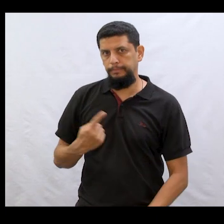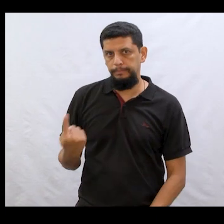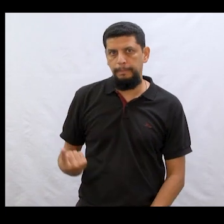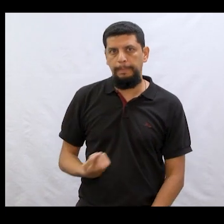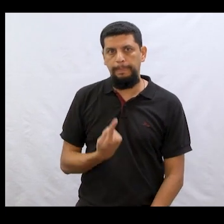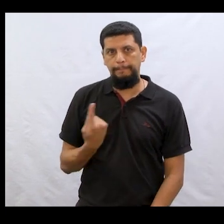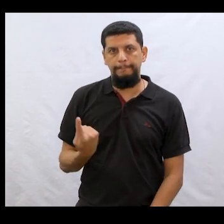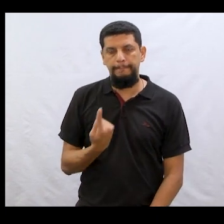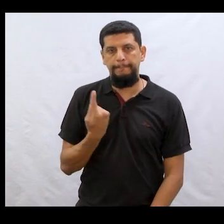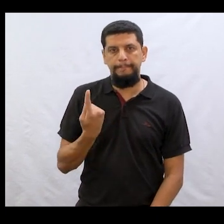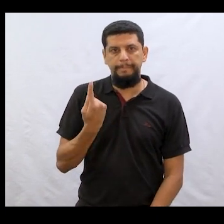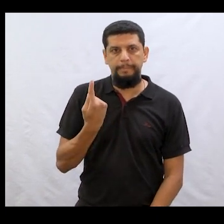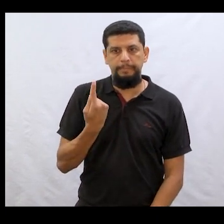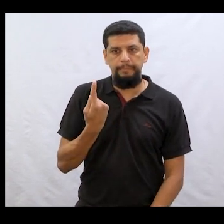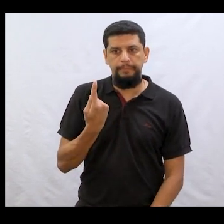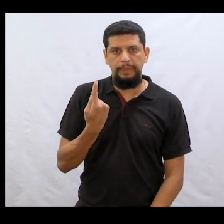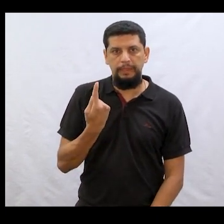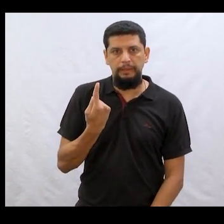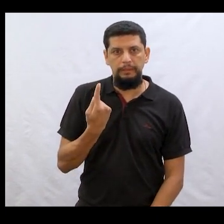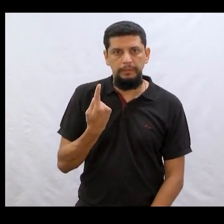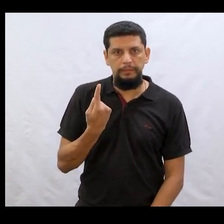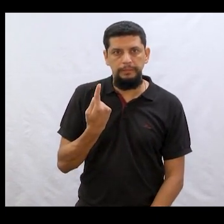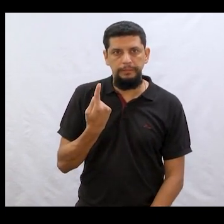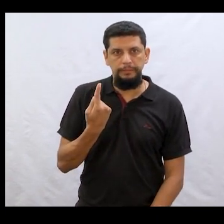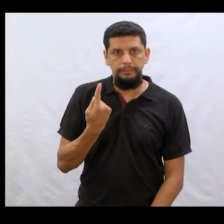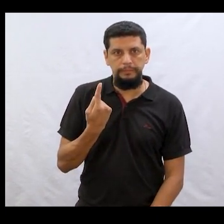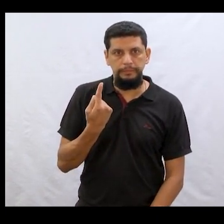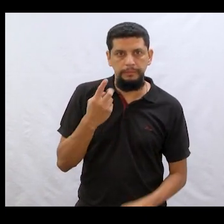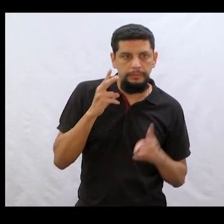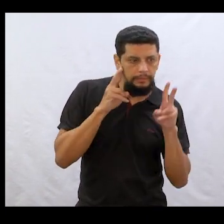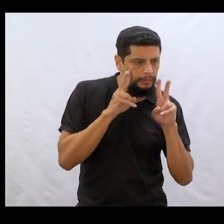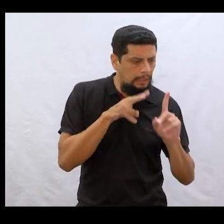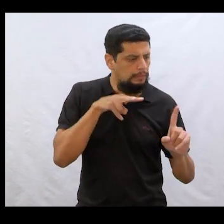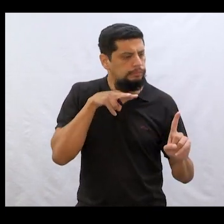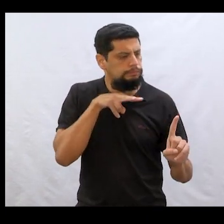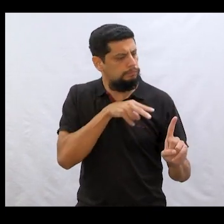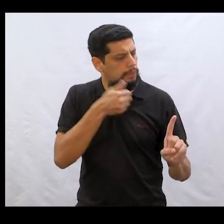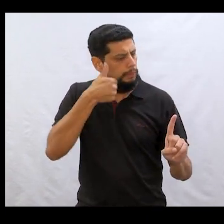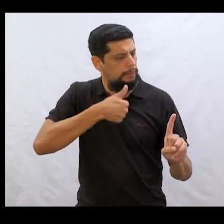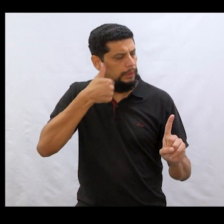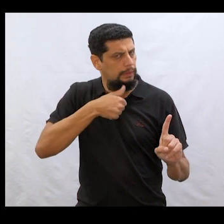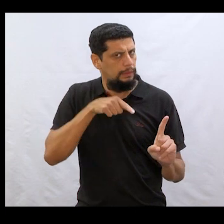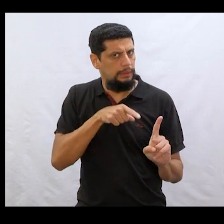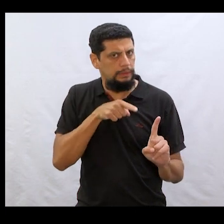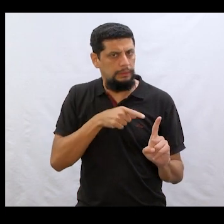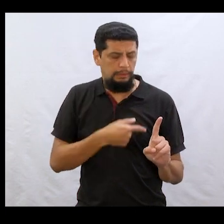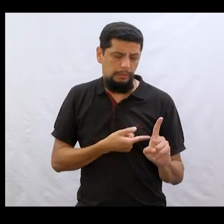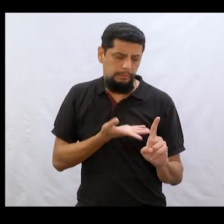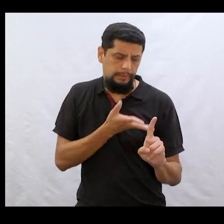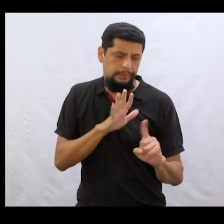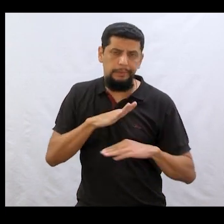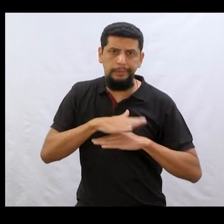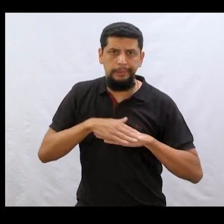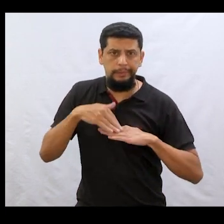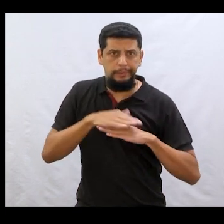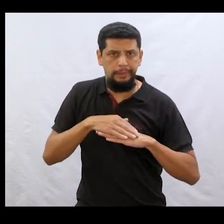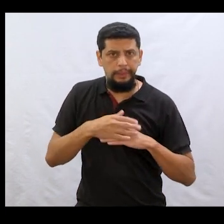gigante falou para a mulher. Para a mulher, querida,